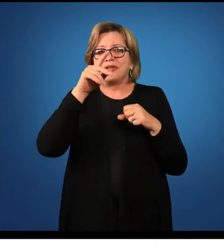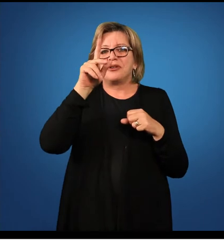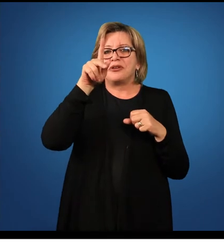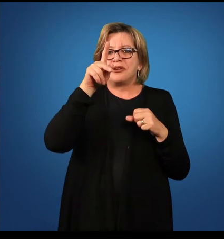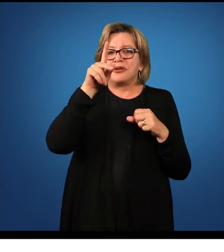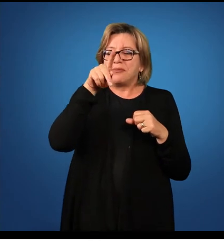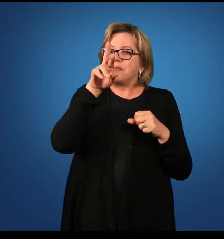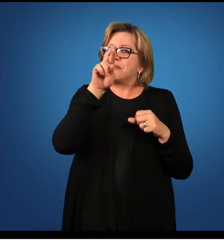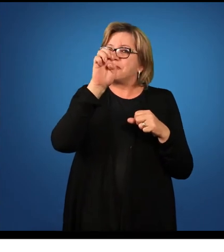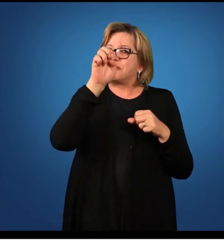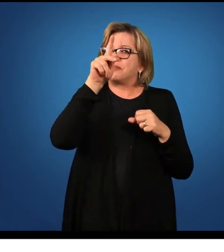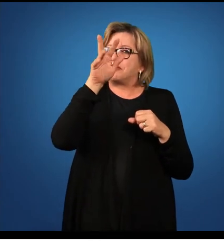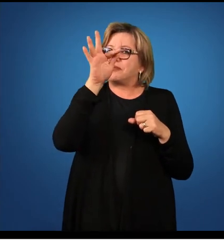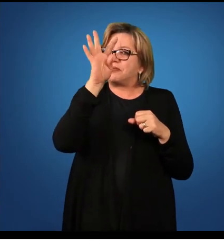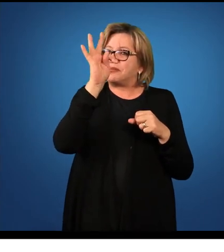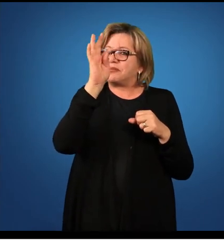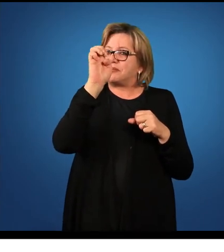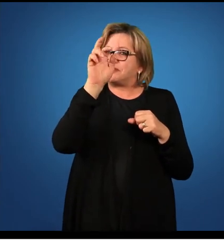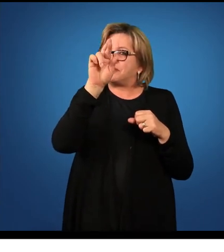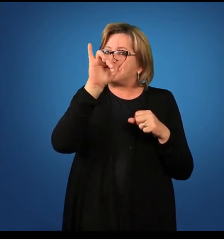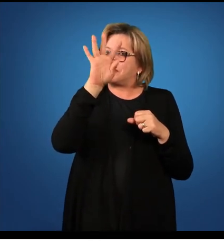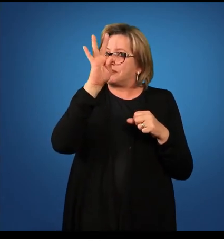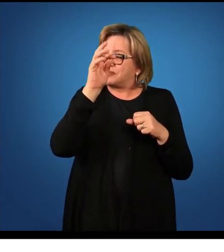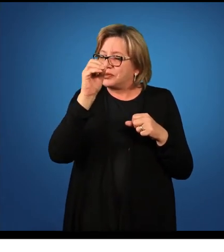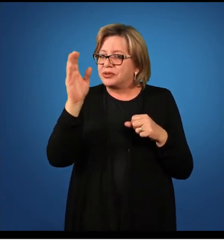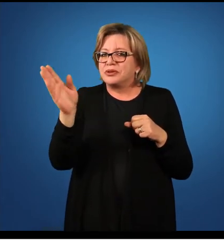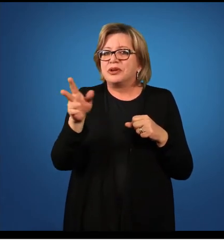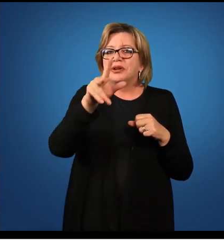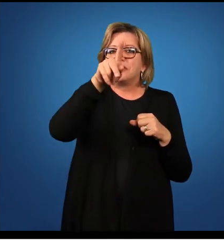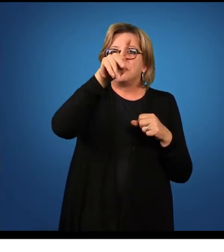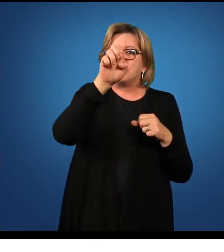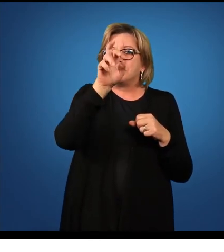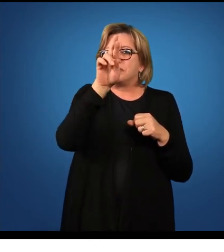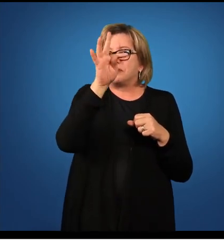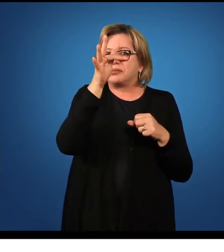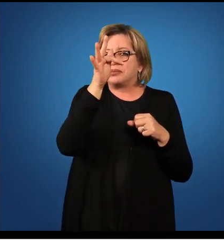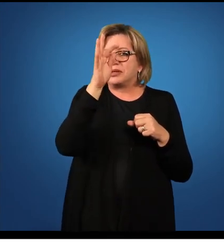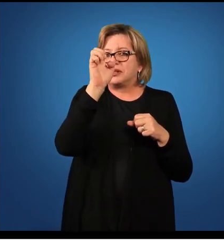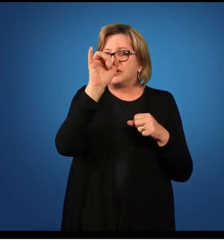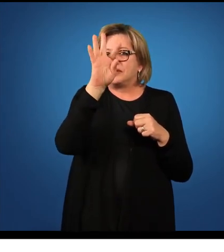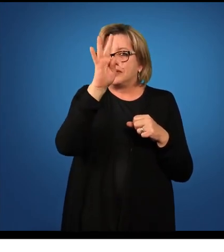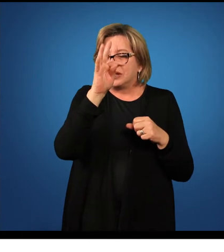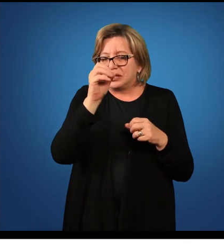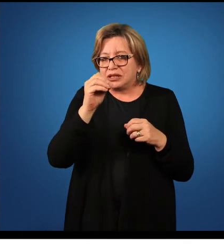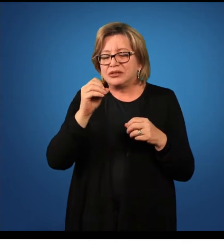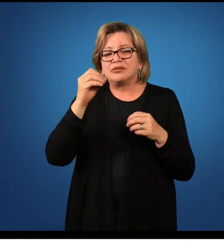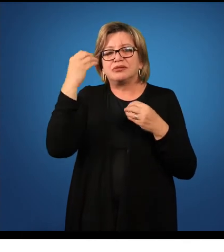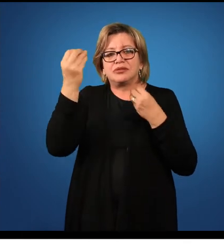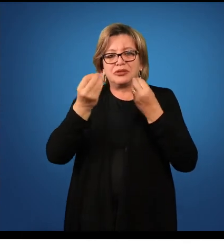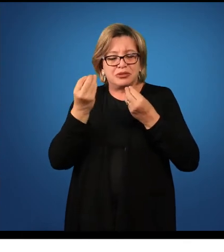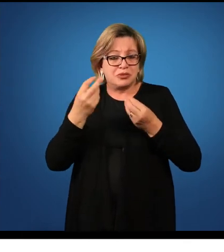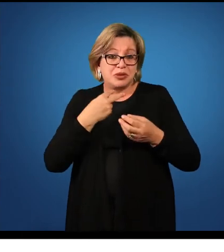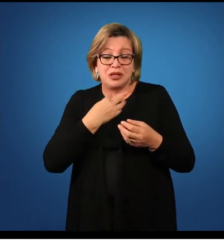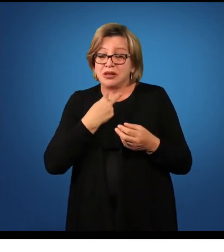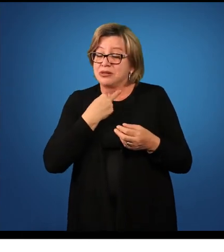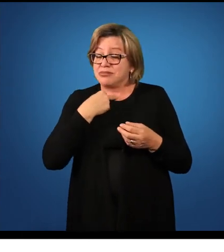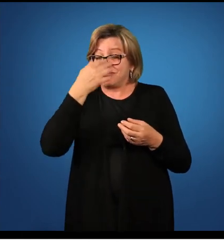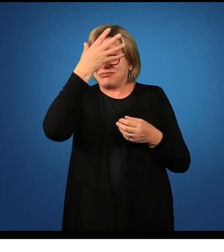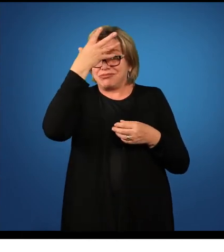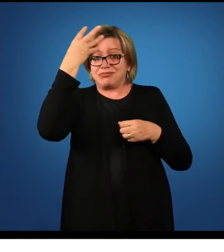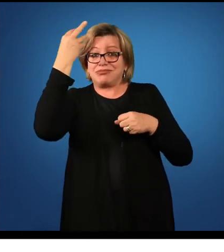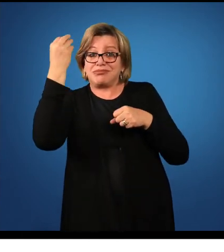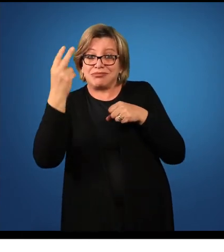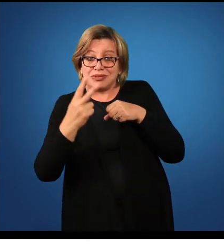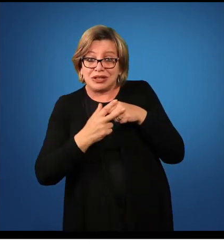indicativo, e na terceira pessoa do plural. Não podemos nos esquecer disso. Agora, eu preciso fazer